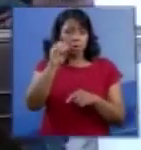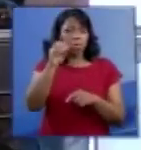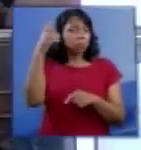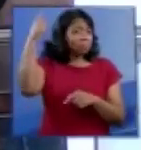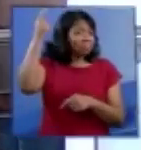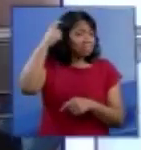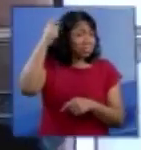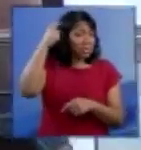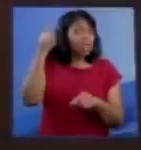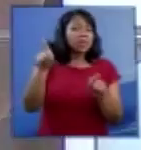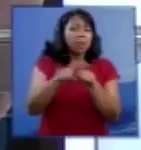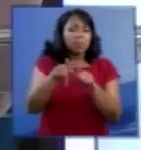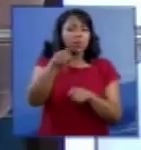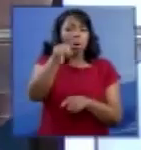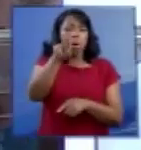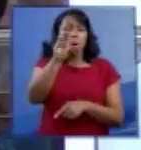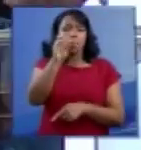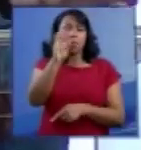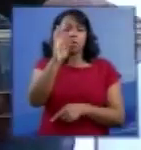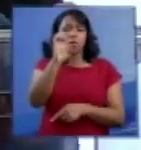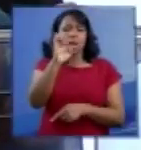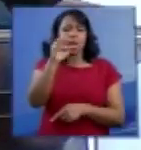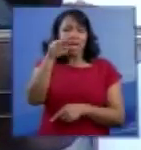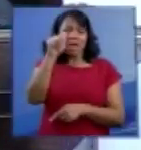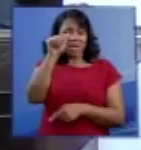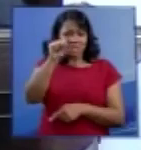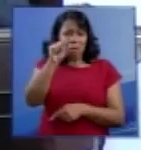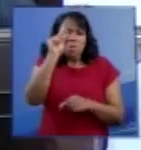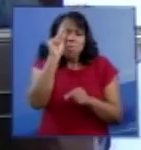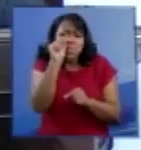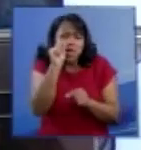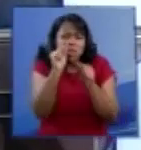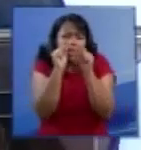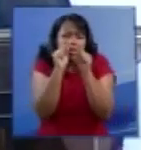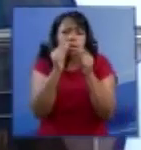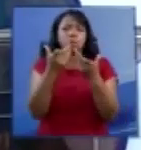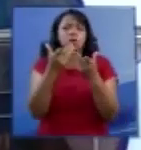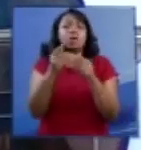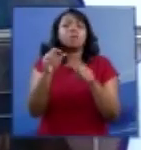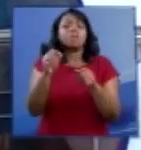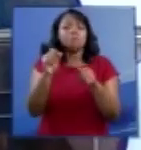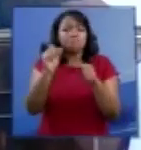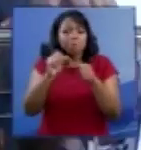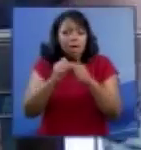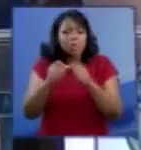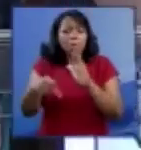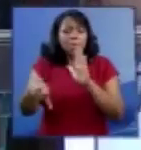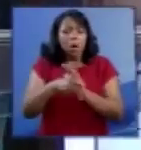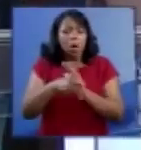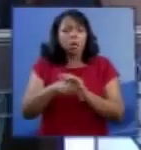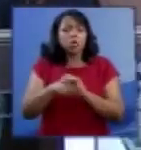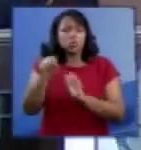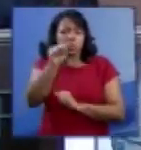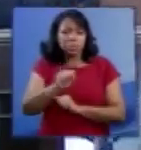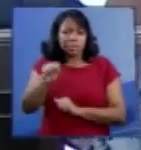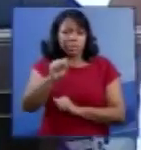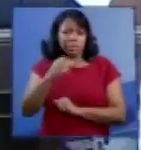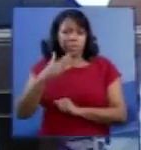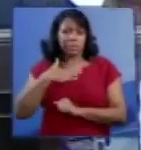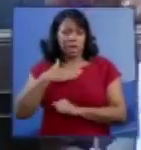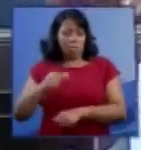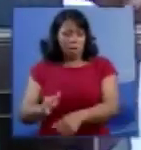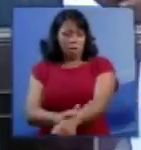proteínas menores e que são produzidas pelo sistema nervoso e que fazem a